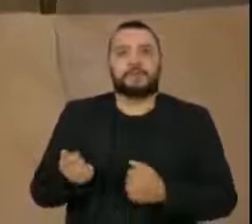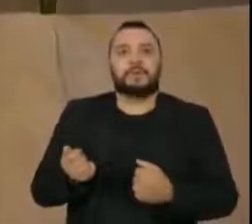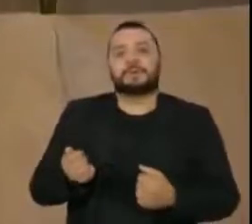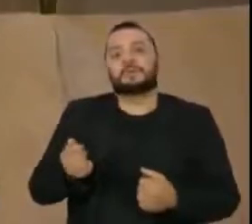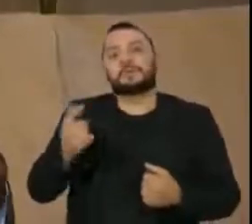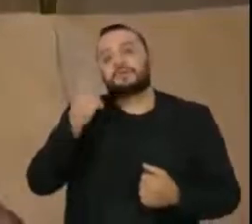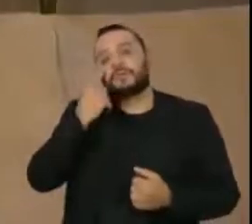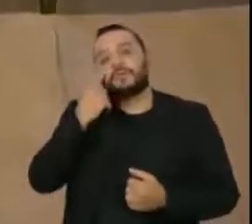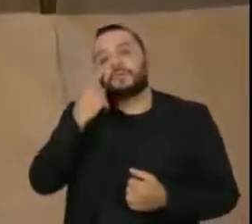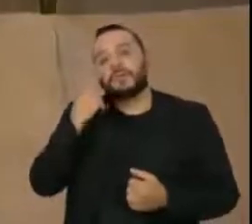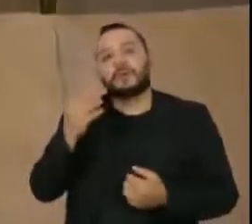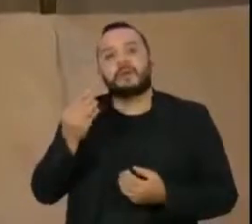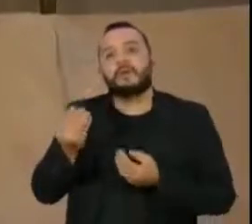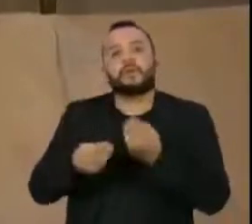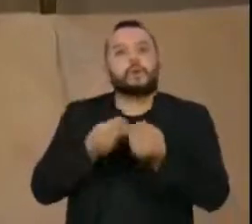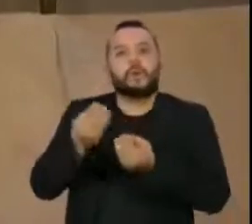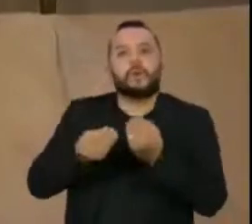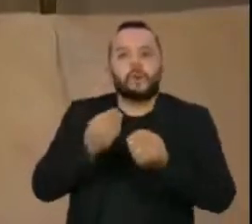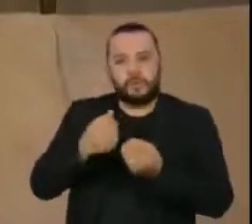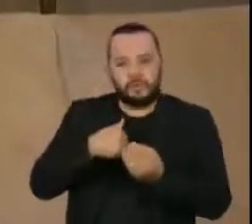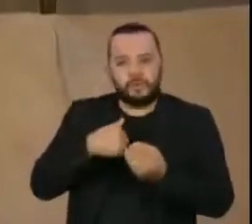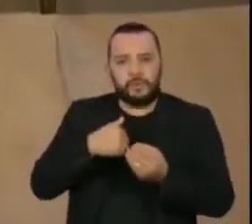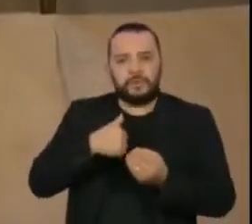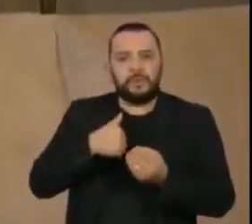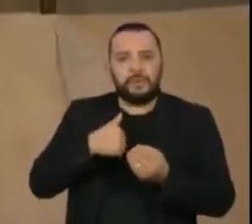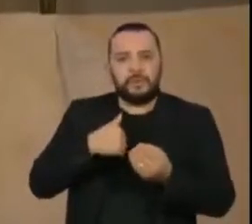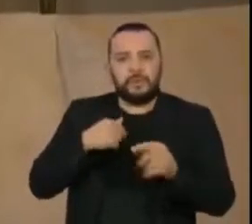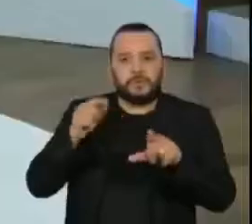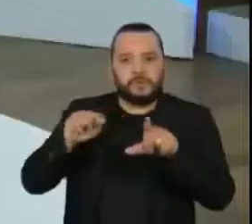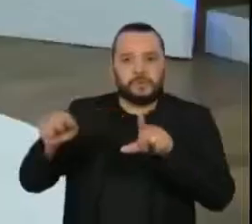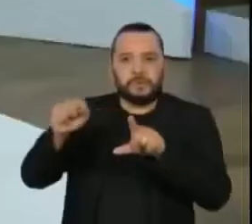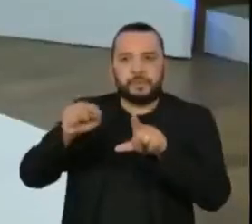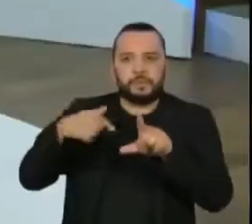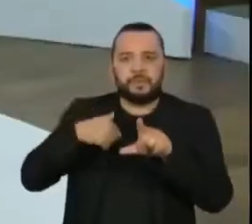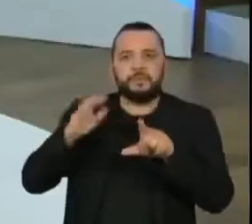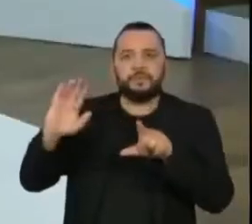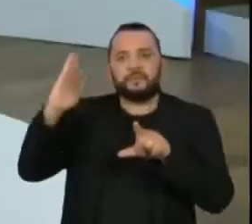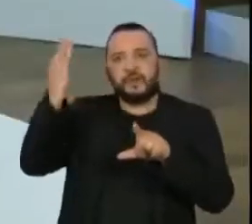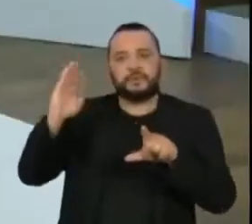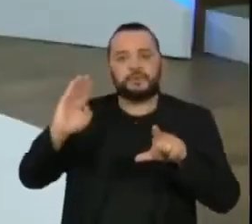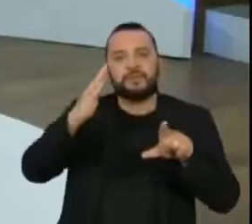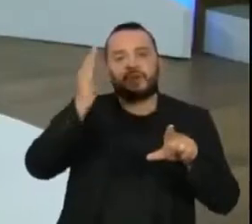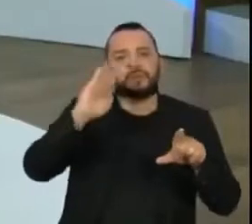fraude aos quais o presidente da República referiu? Onde?